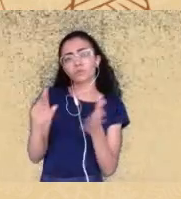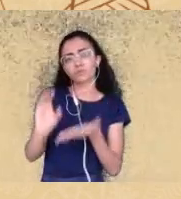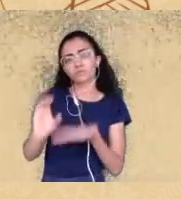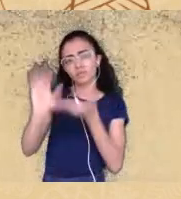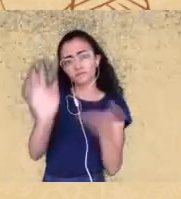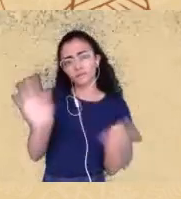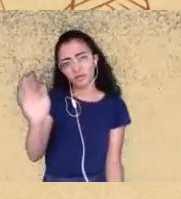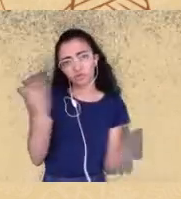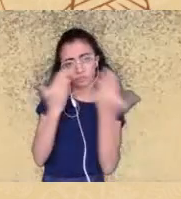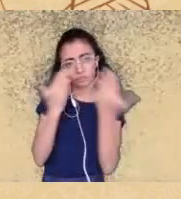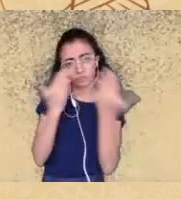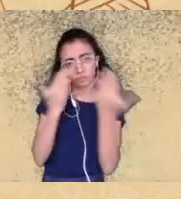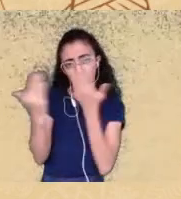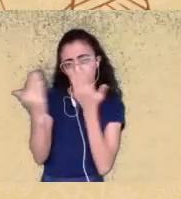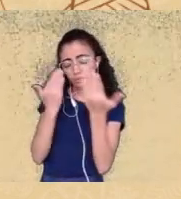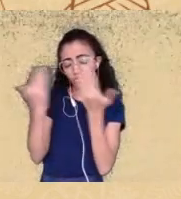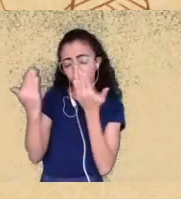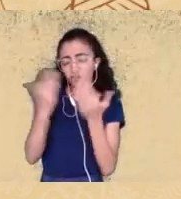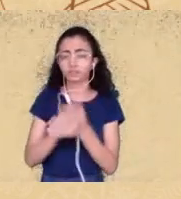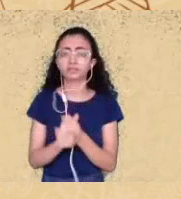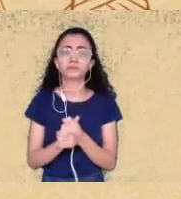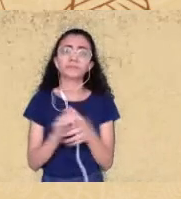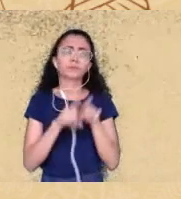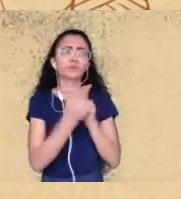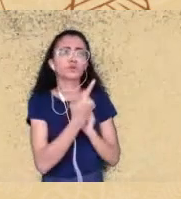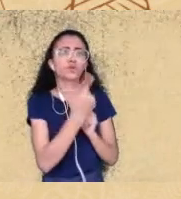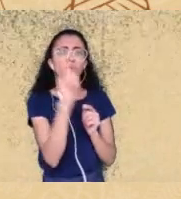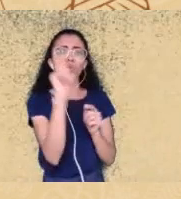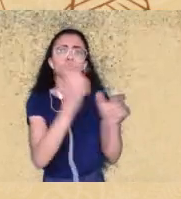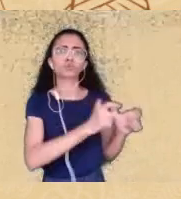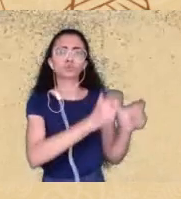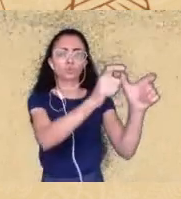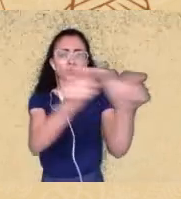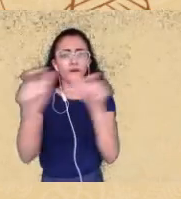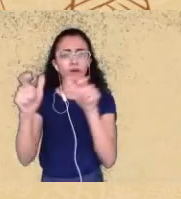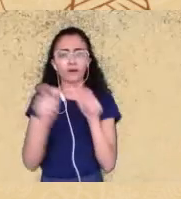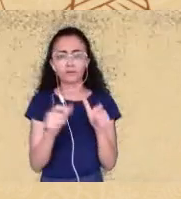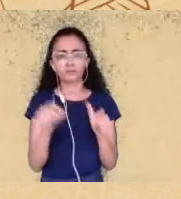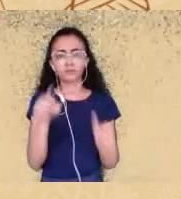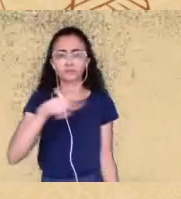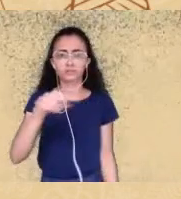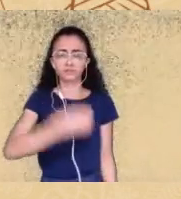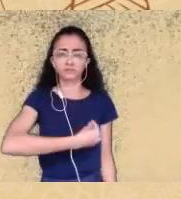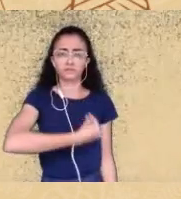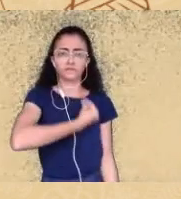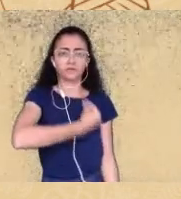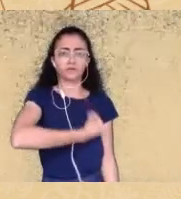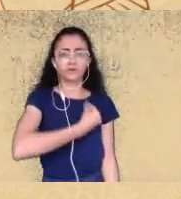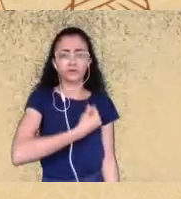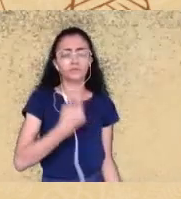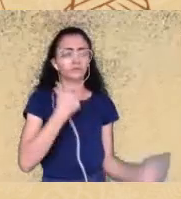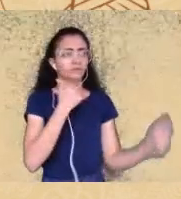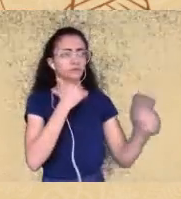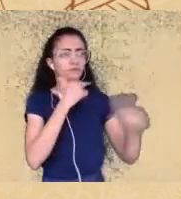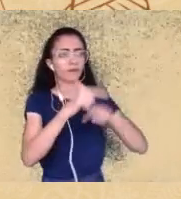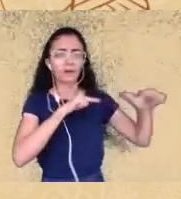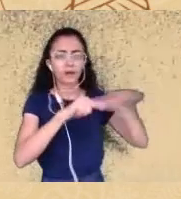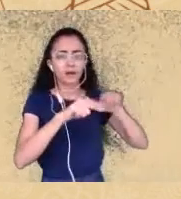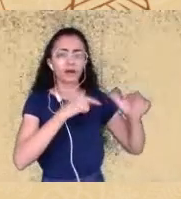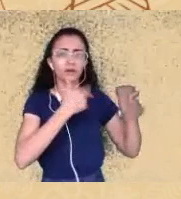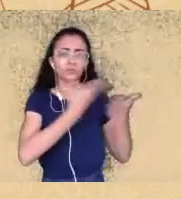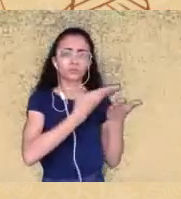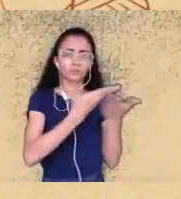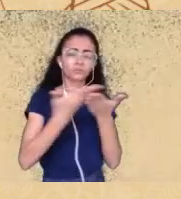por isso mas também nos outros lugares onde vocês estão trabalham estudo enfim